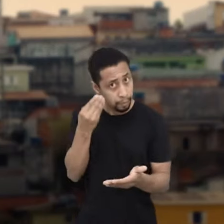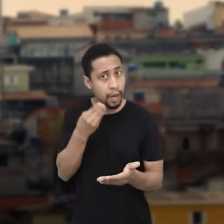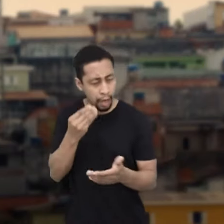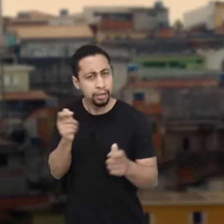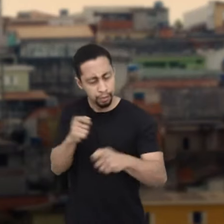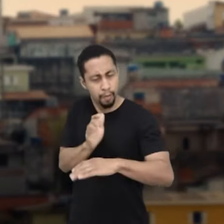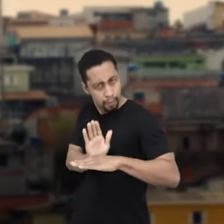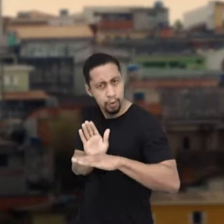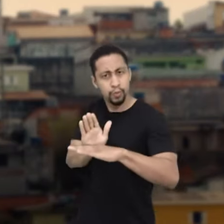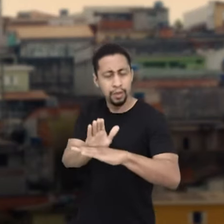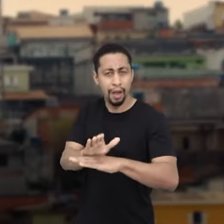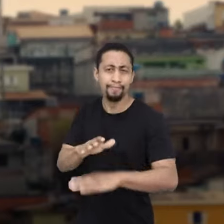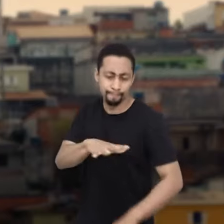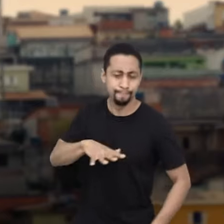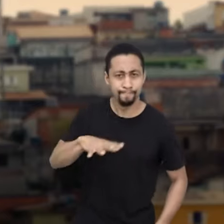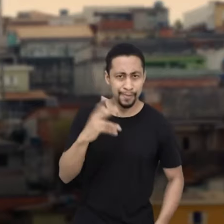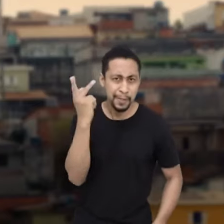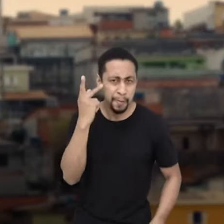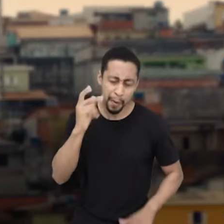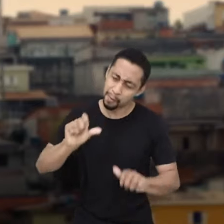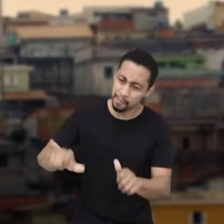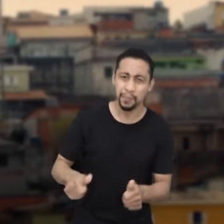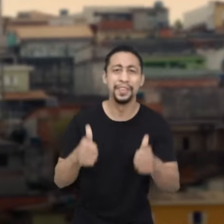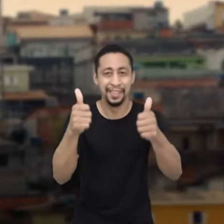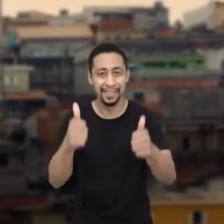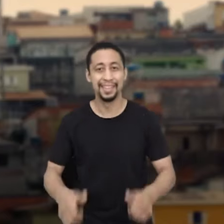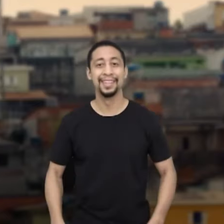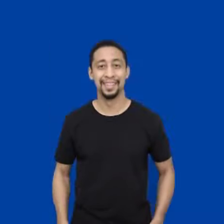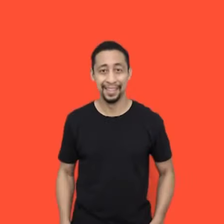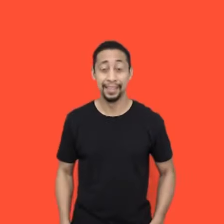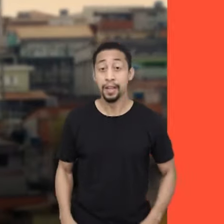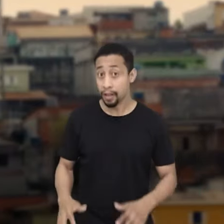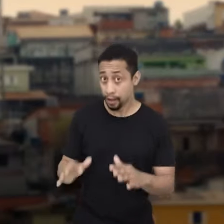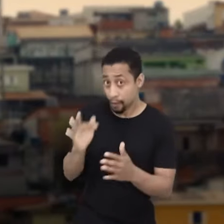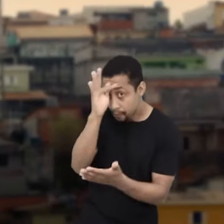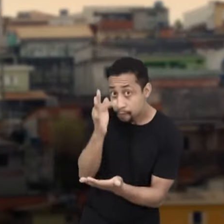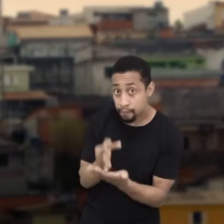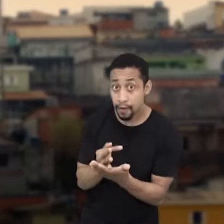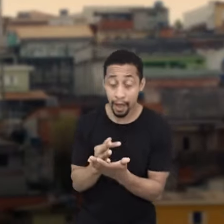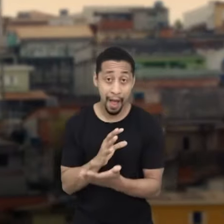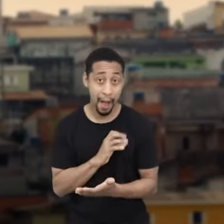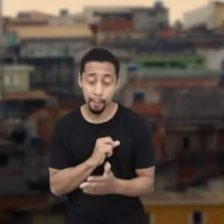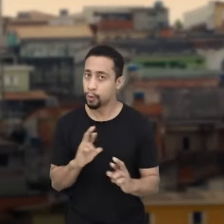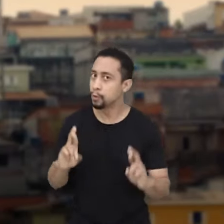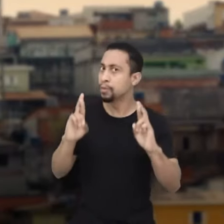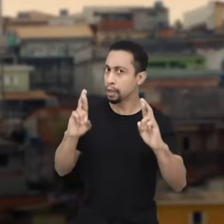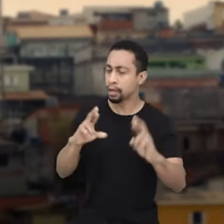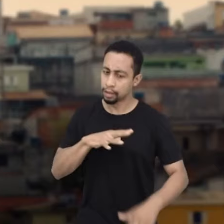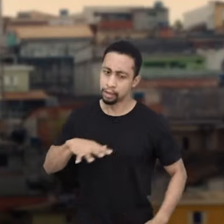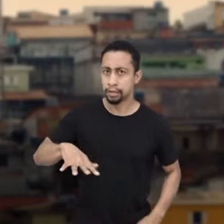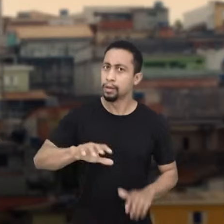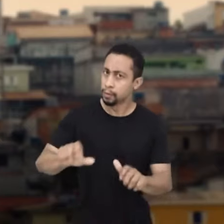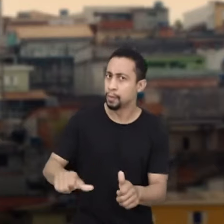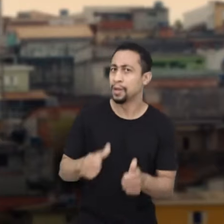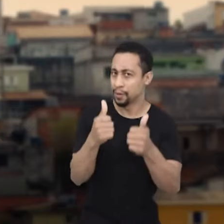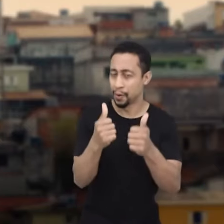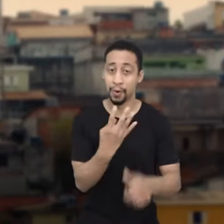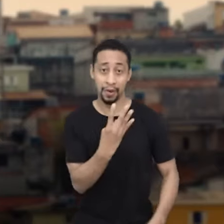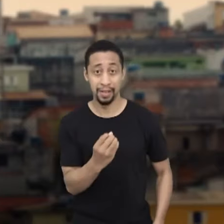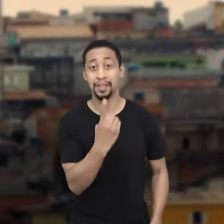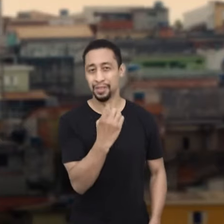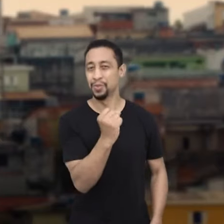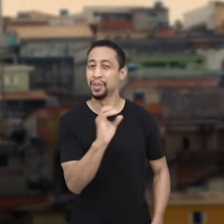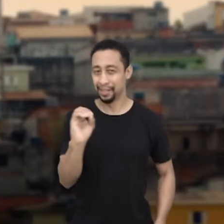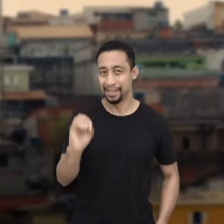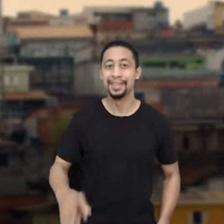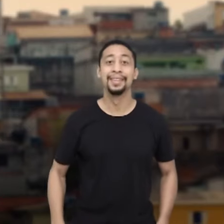experiência para ajudar São Paulo a ser uma cidade melhor. Fé, amor e esperança para uma cidade melhor. Com Patrícia